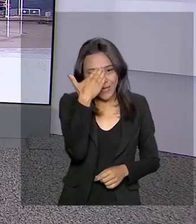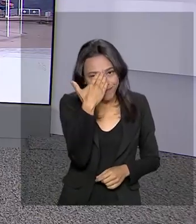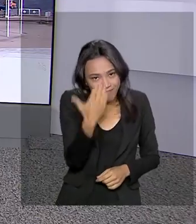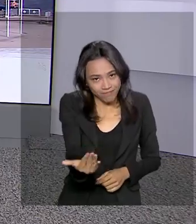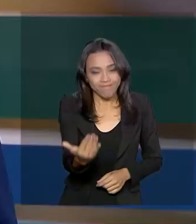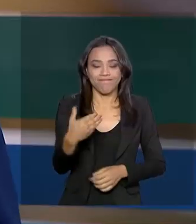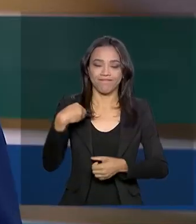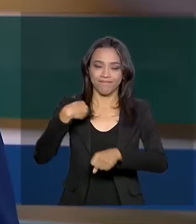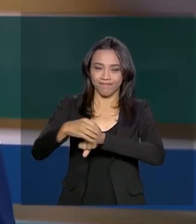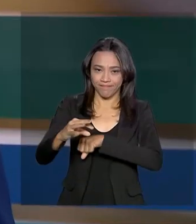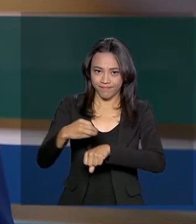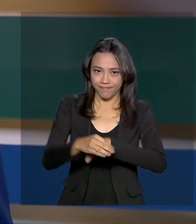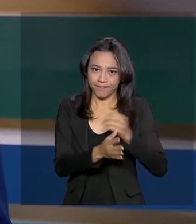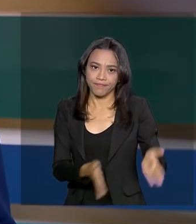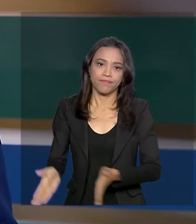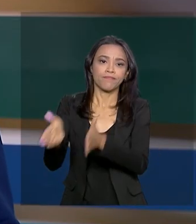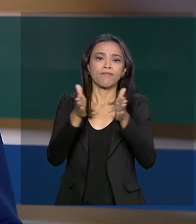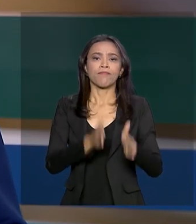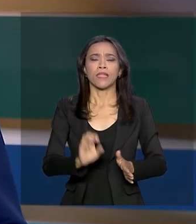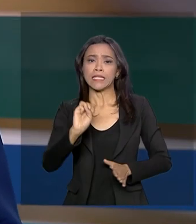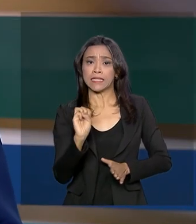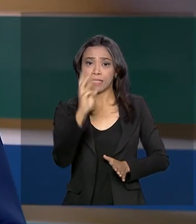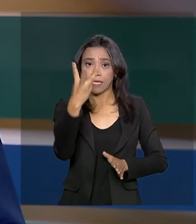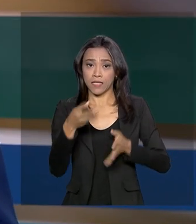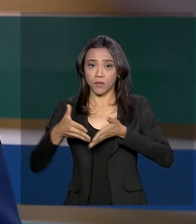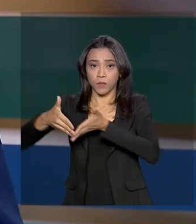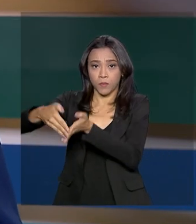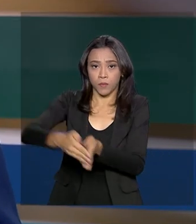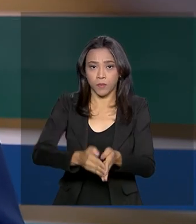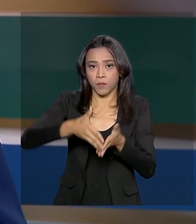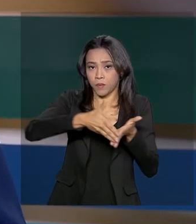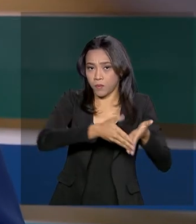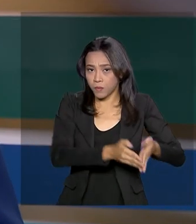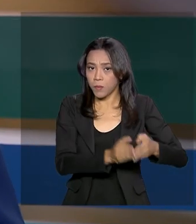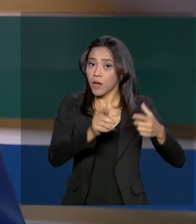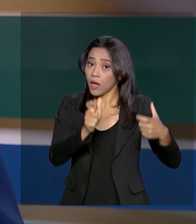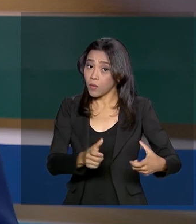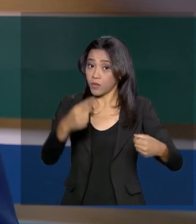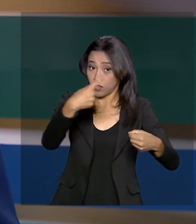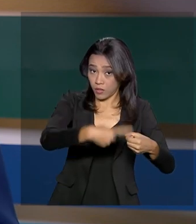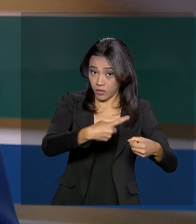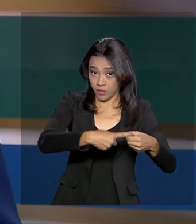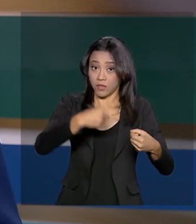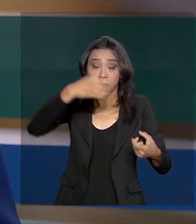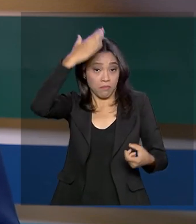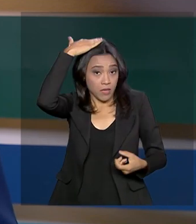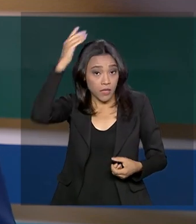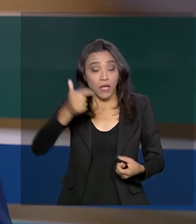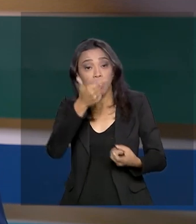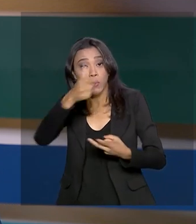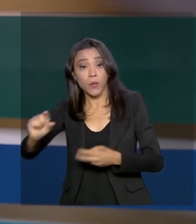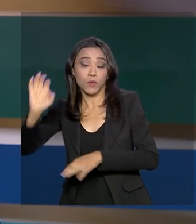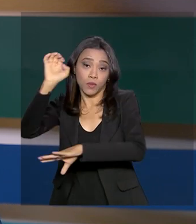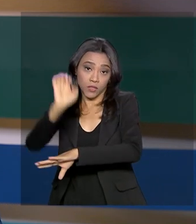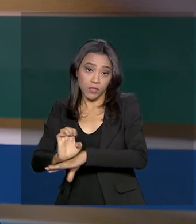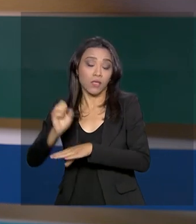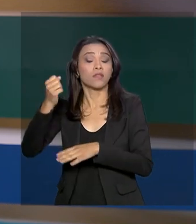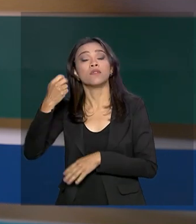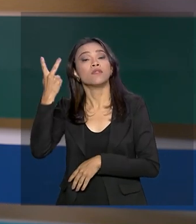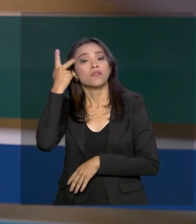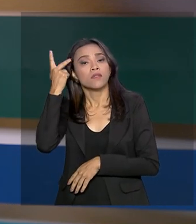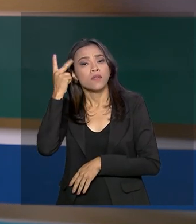informações. E três terminais portuários localizados em Paranaguá, no Paraná e Santos, em São Paulo, foram